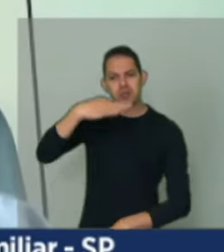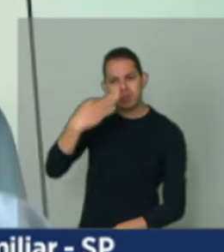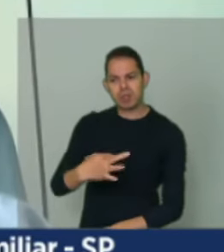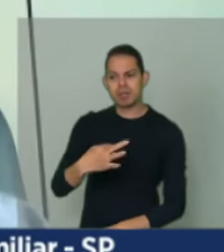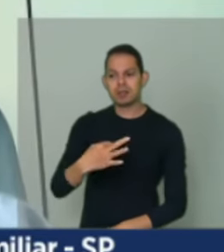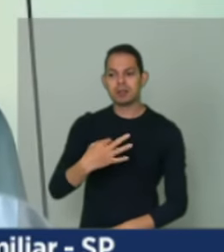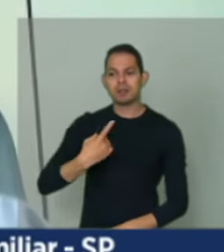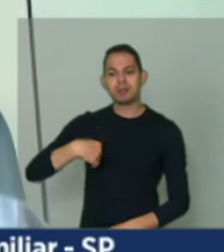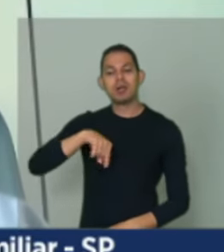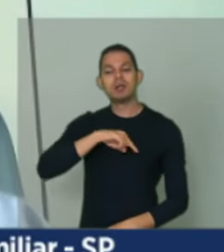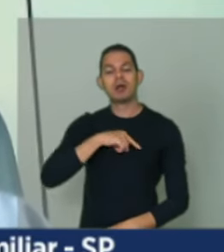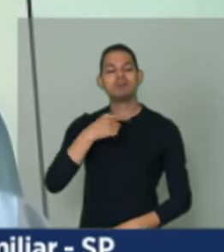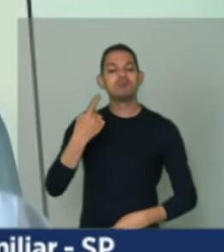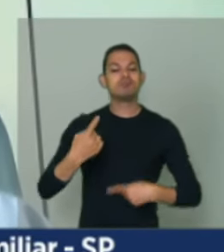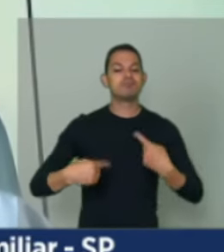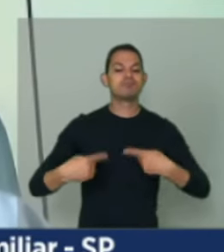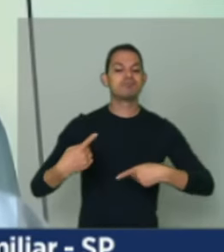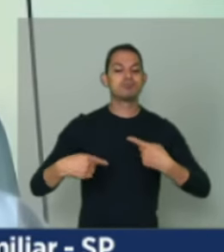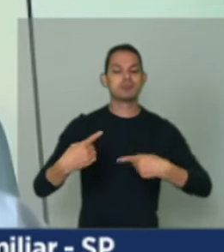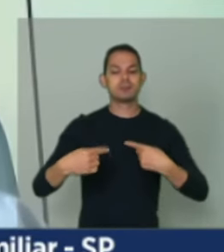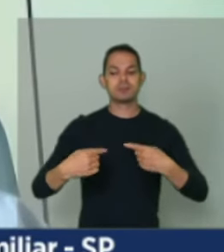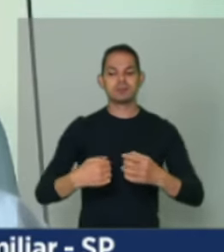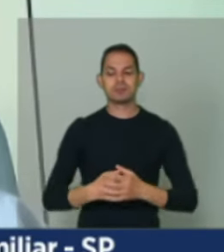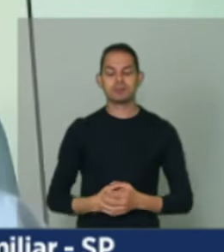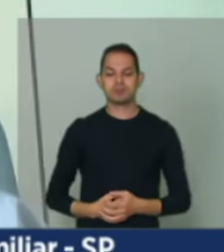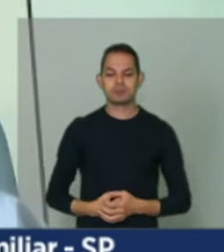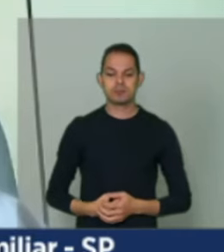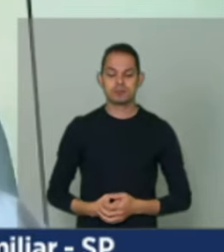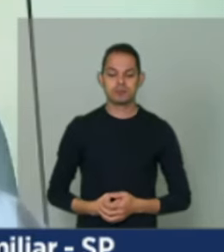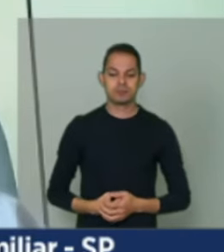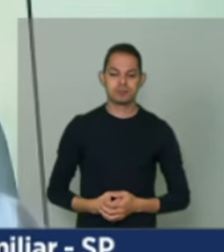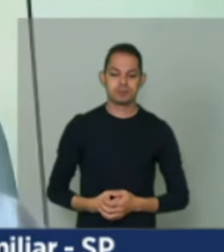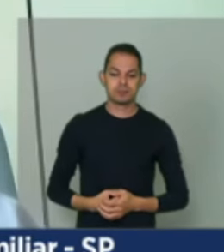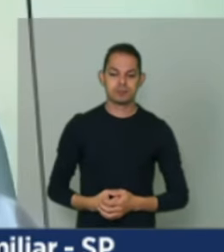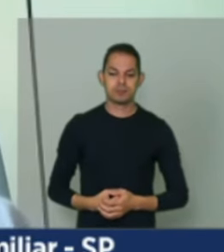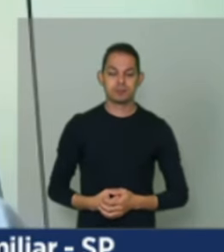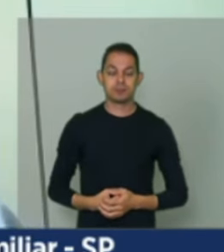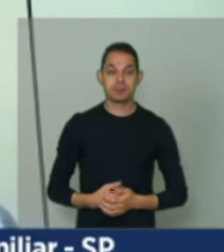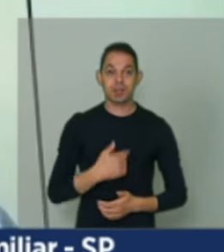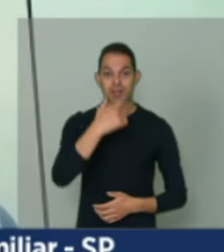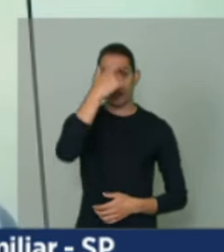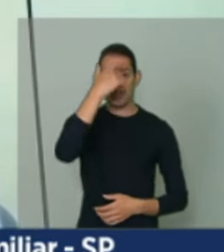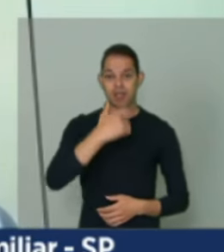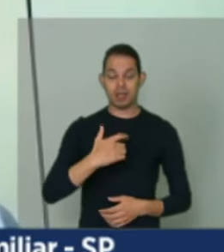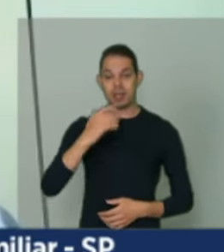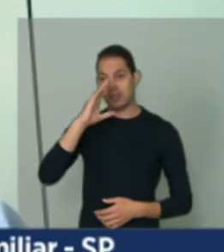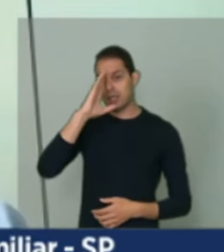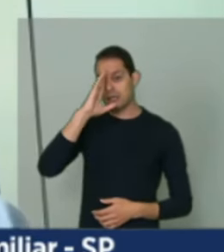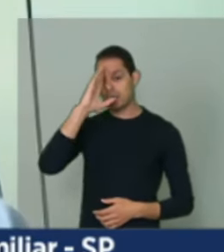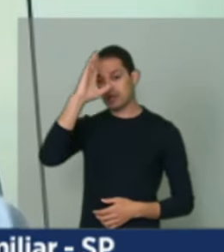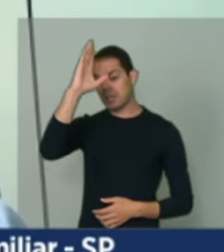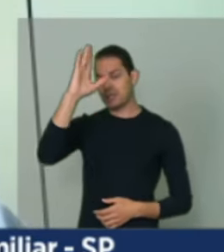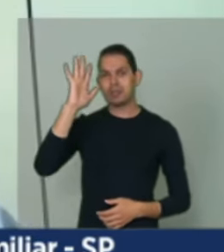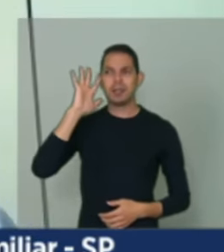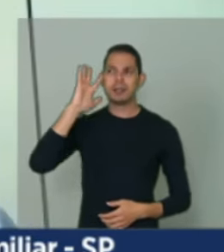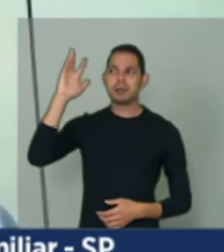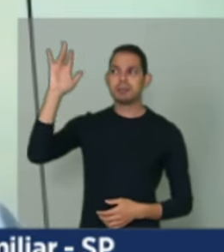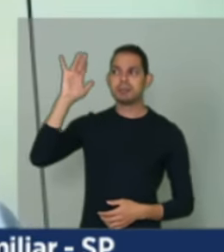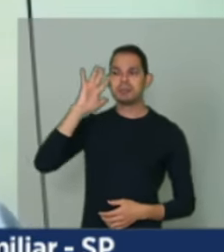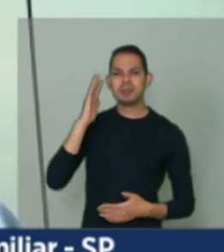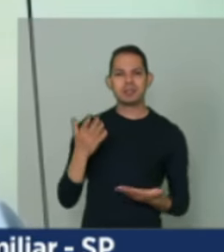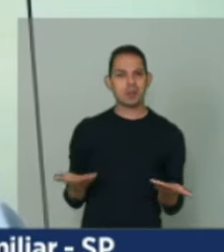essa discussão, que às vezes eu, principalmente, começo a imaginar, neste momento,